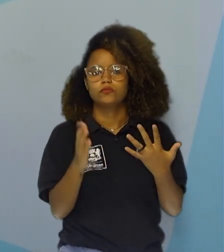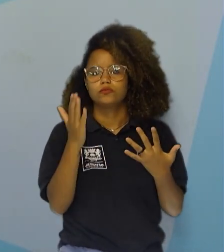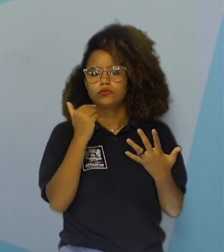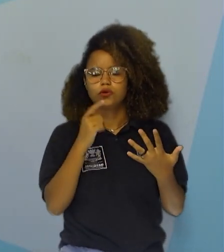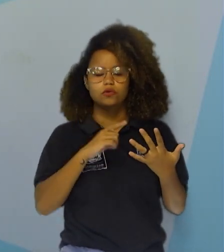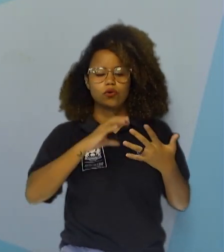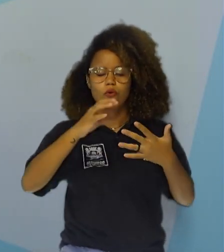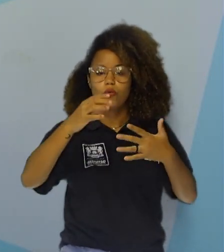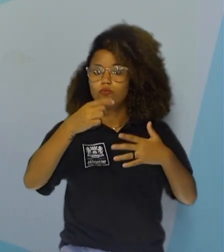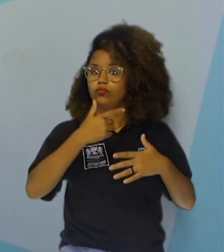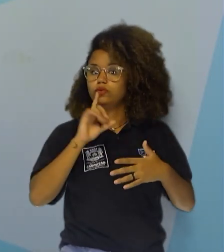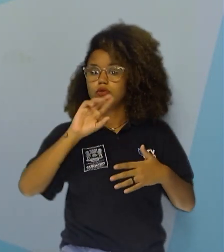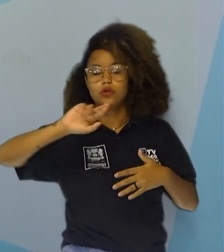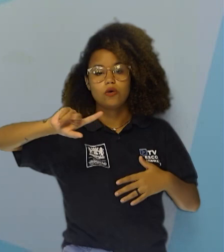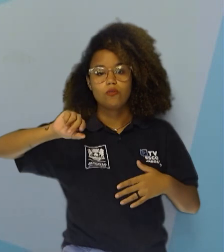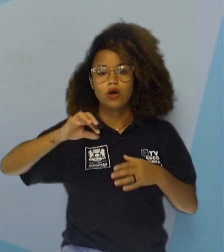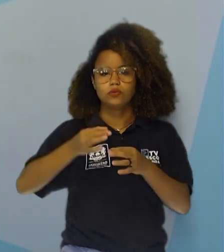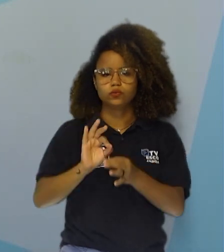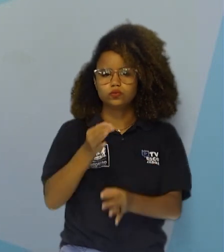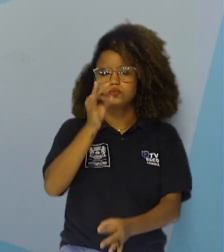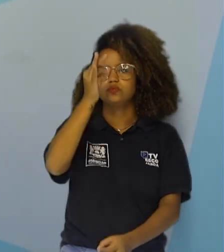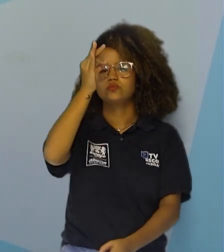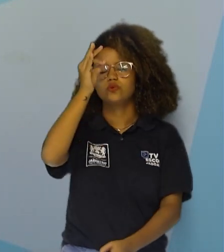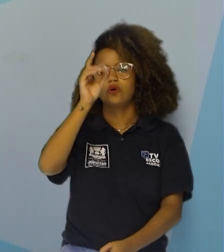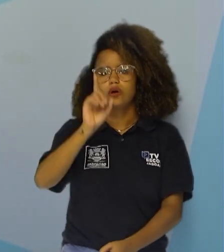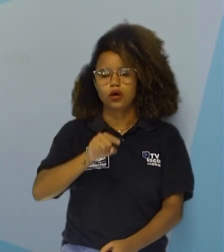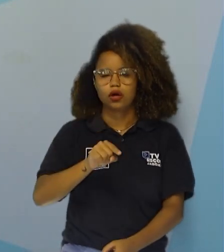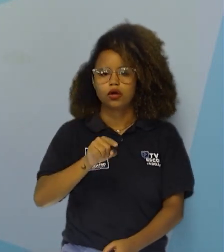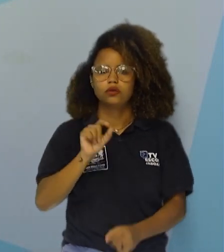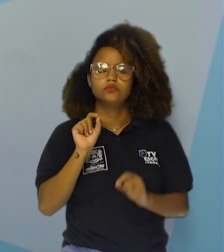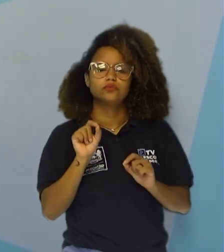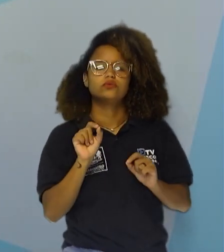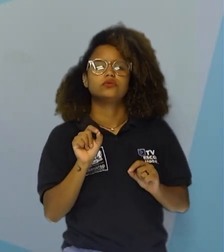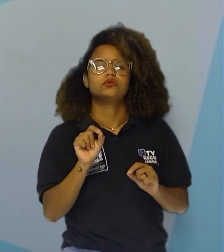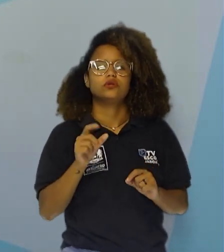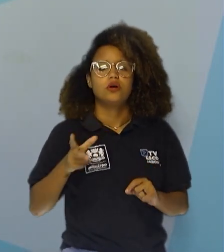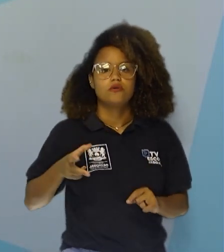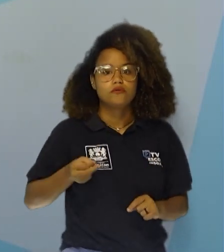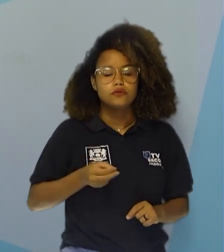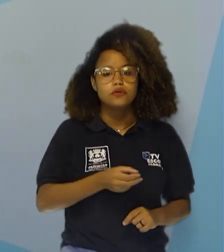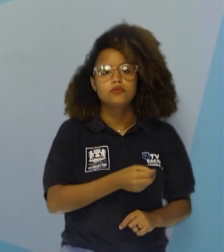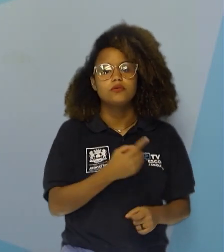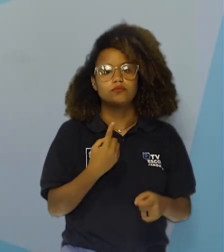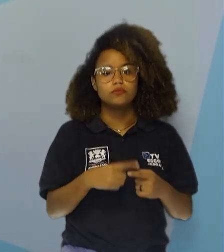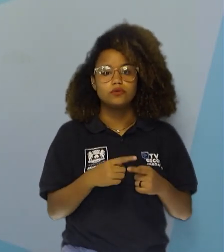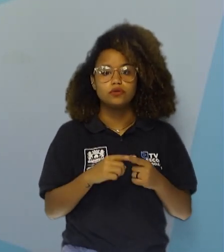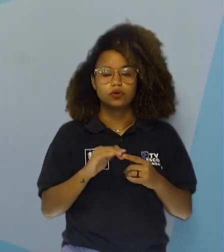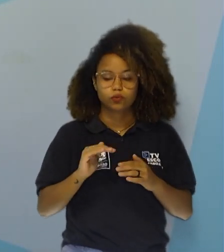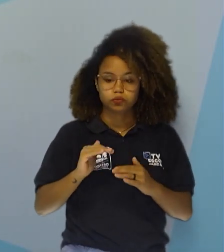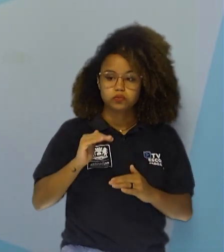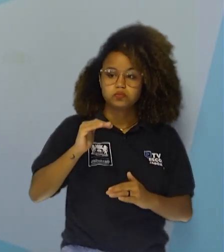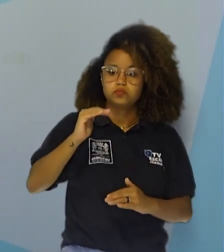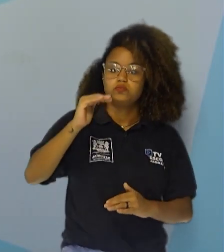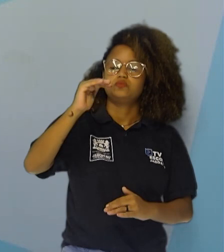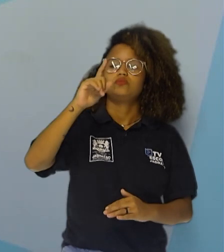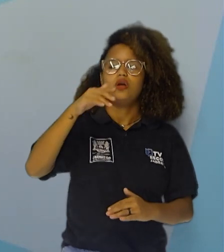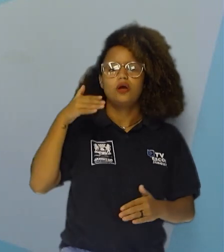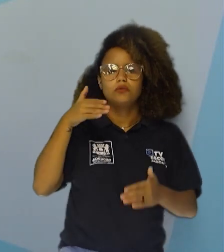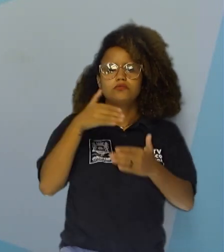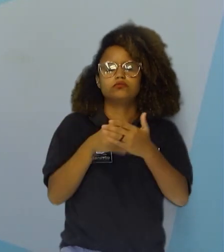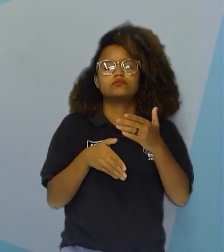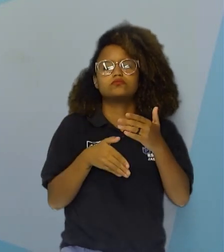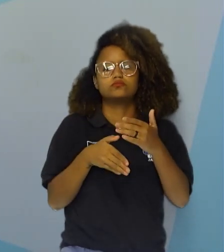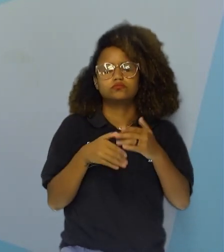se estendem muito, está a hipótese energética, que sugere que o tamanho é limitado devido à baixa eficiência